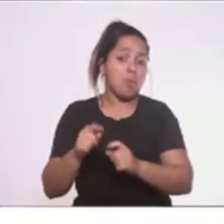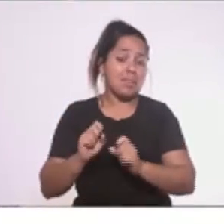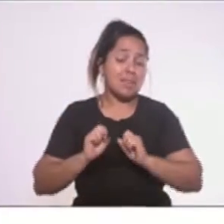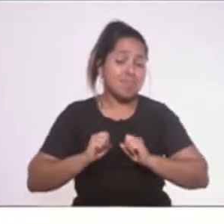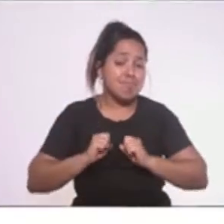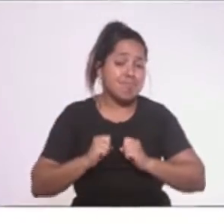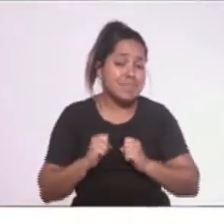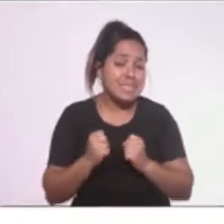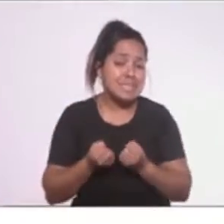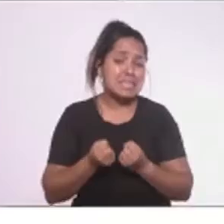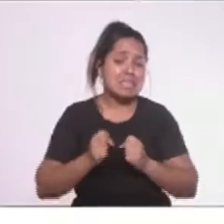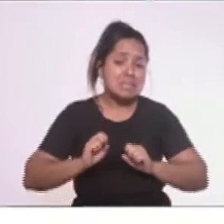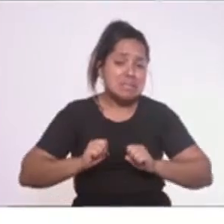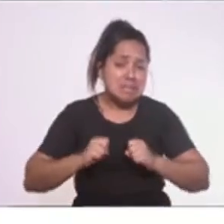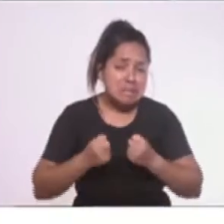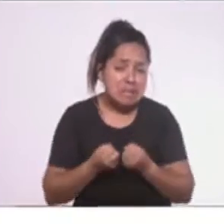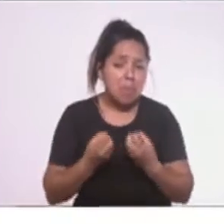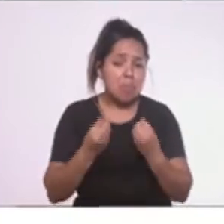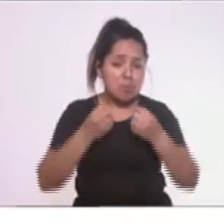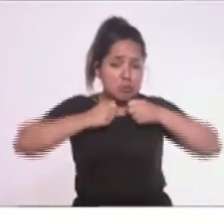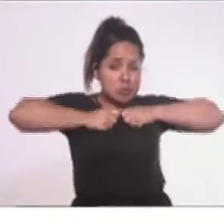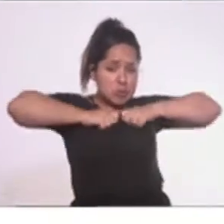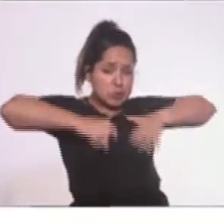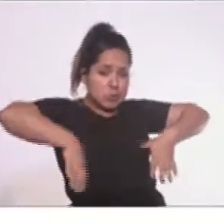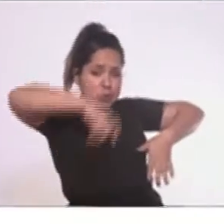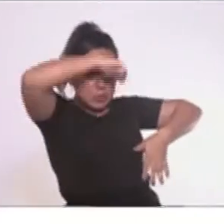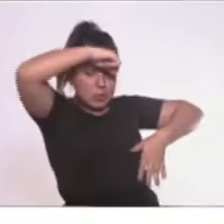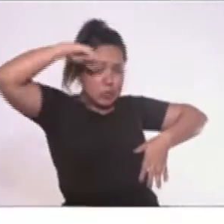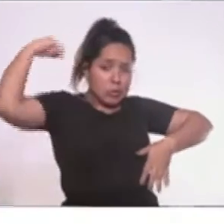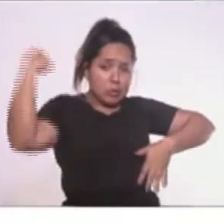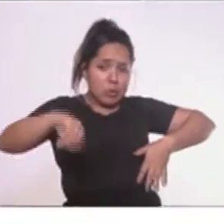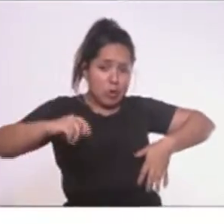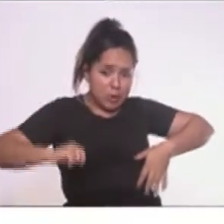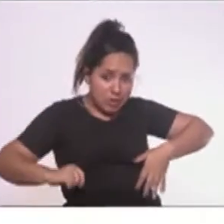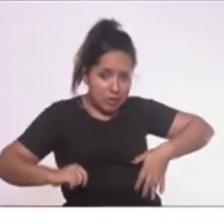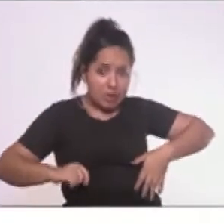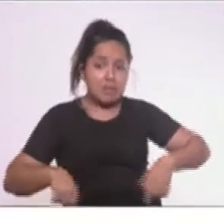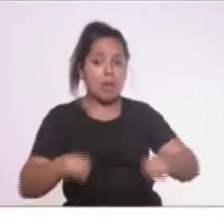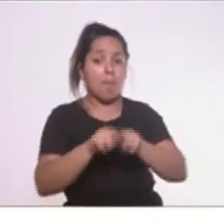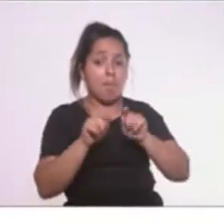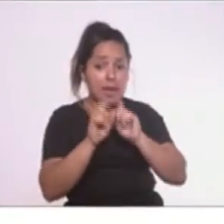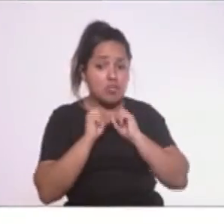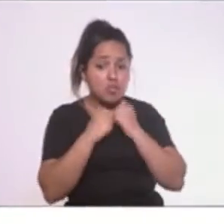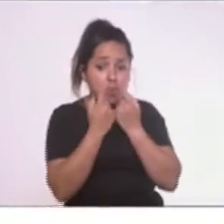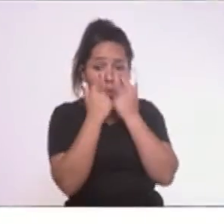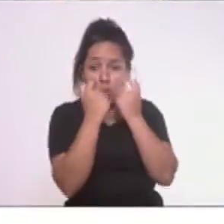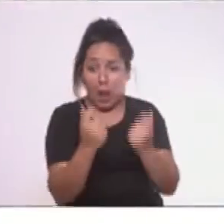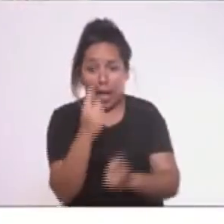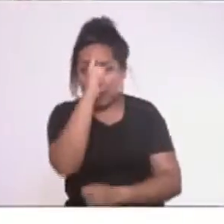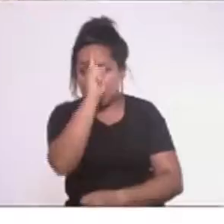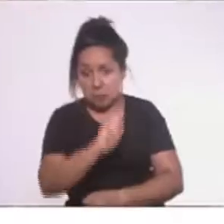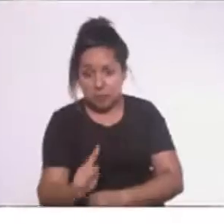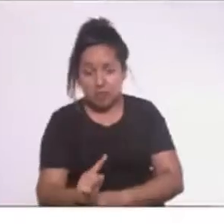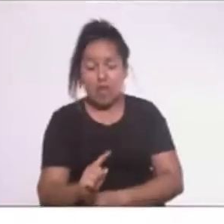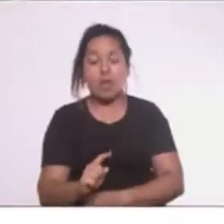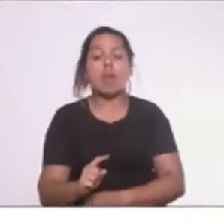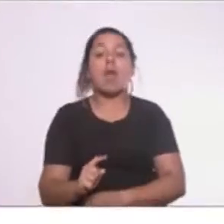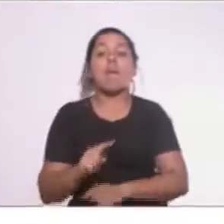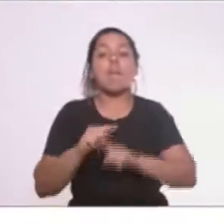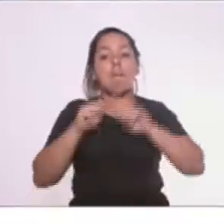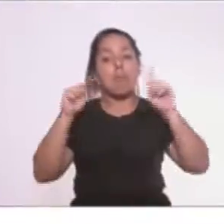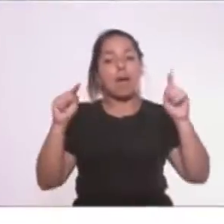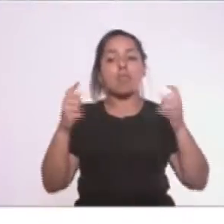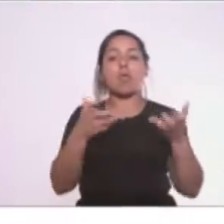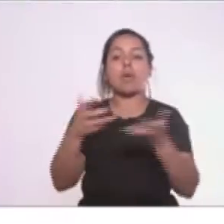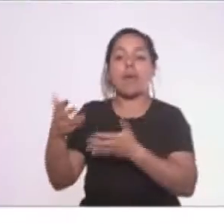muito suor, não sei se lágrimas, mas muito esforço também. Eu quero agradecer a todo o corpo